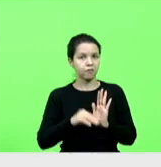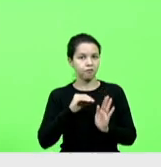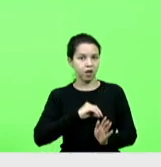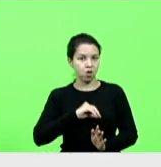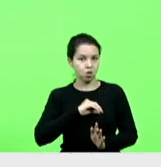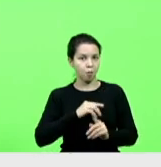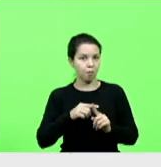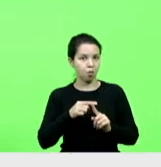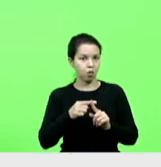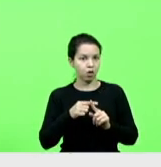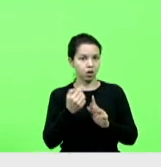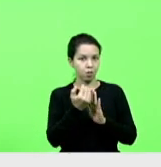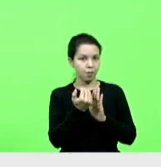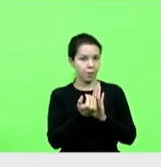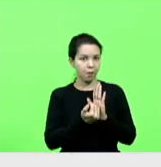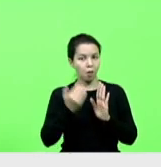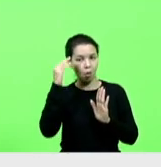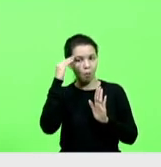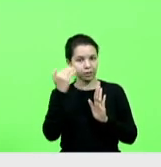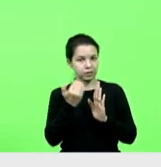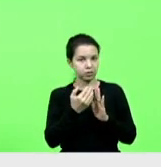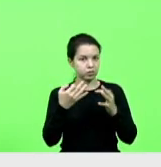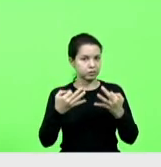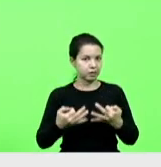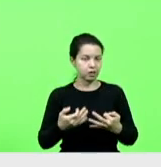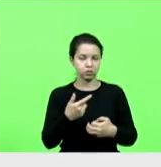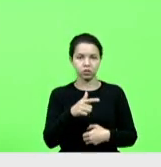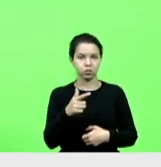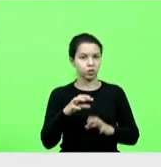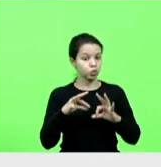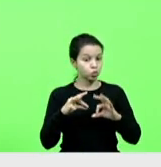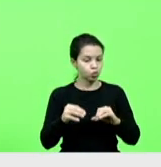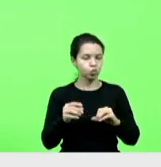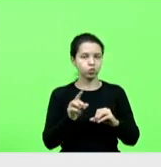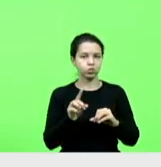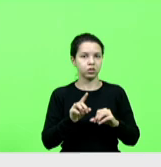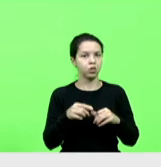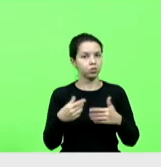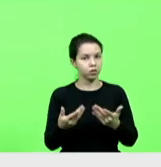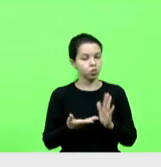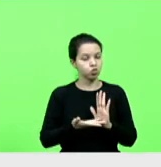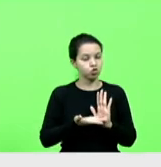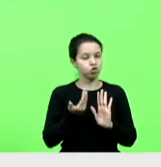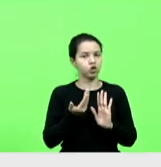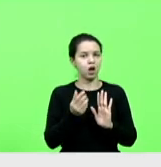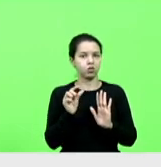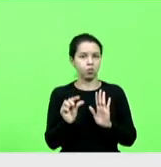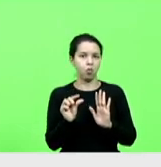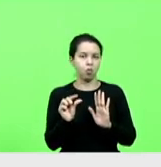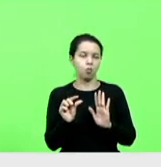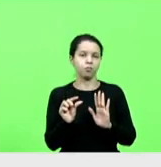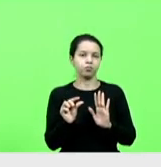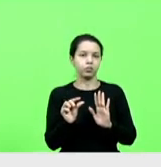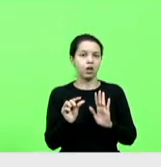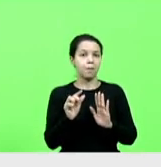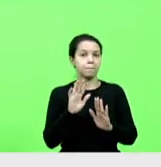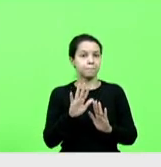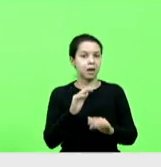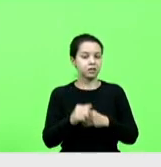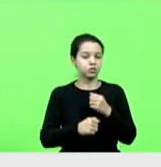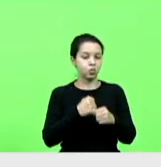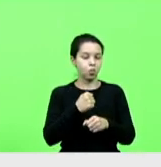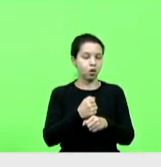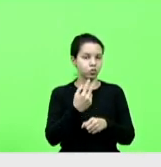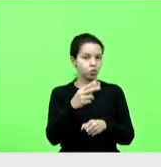cumpriu com todos os requisitos que deveria cumprir, então foi tirado um pouco do valor, mas já em 2020,